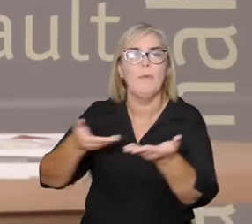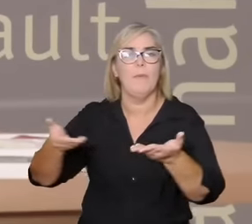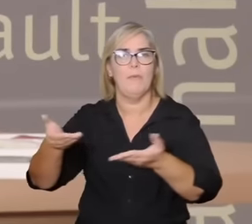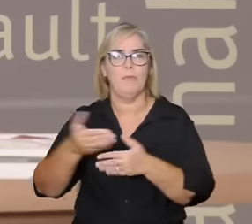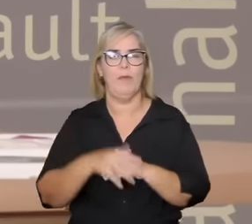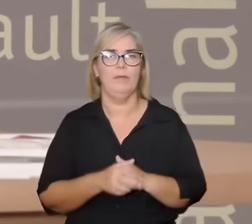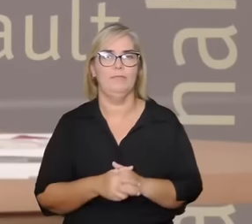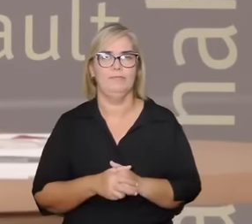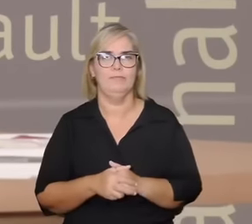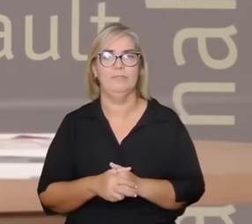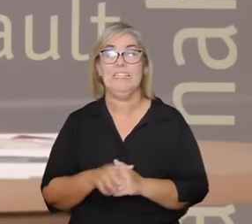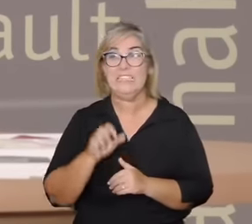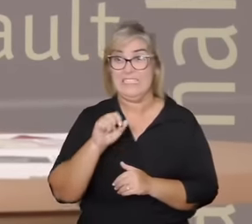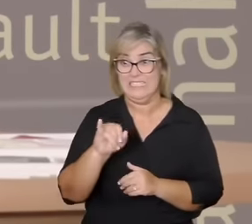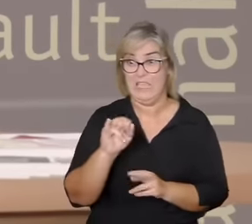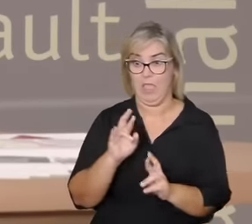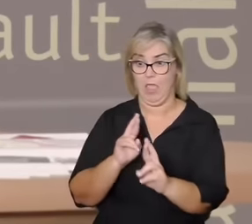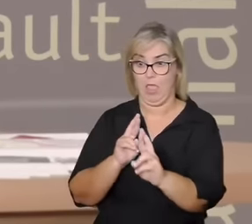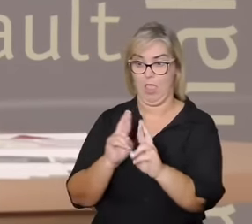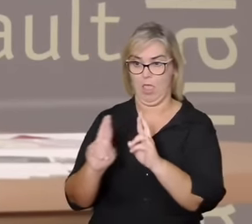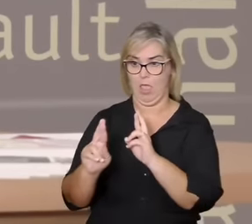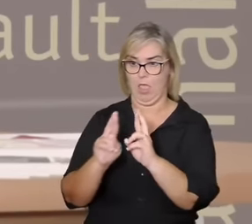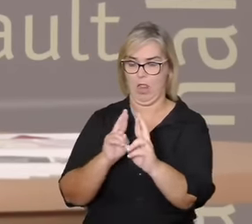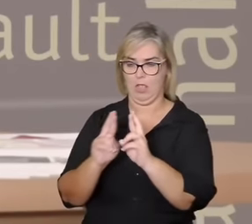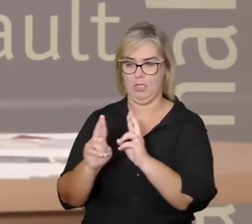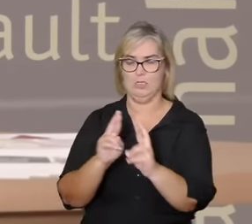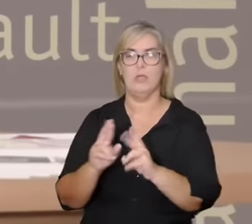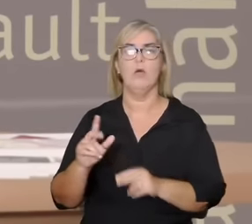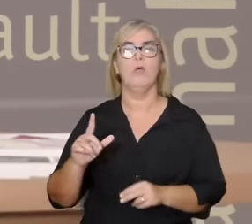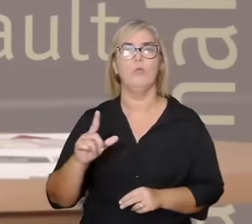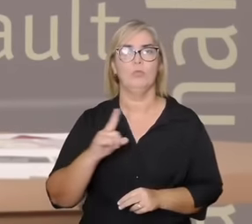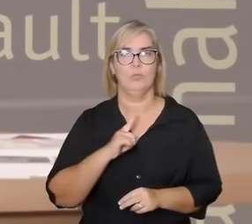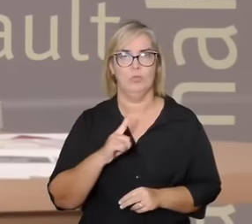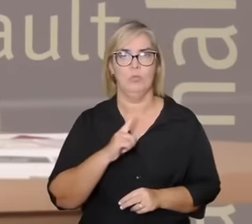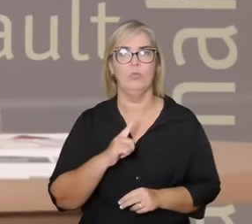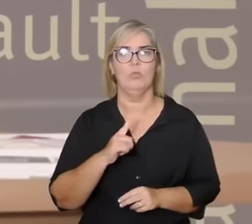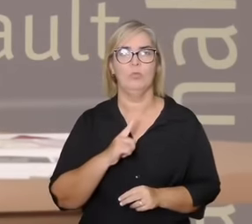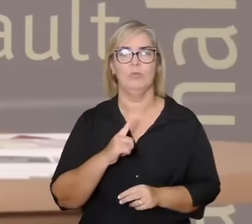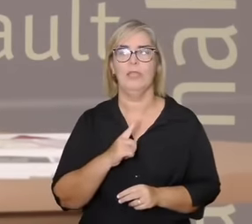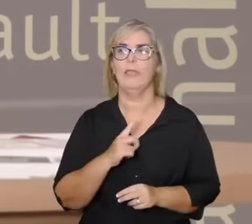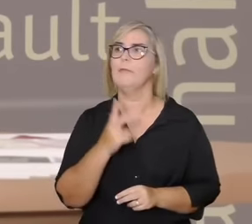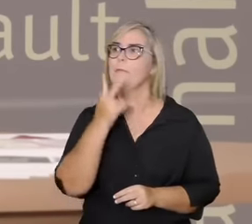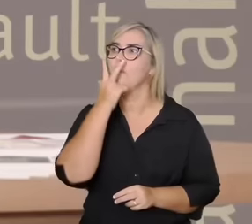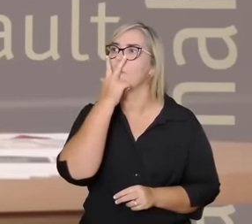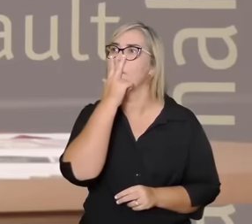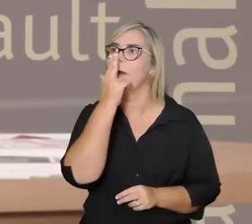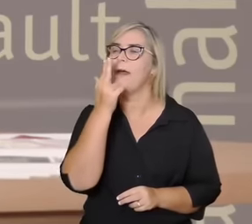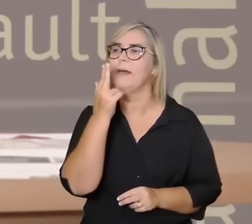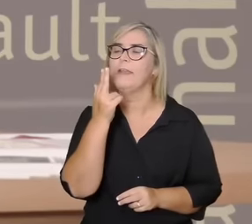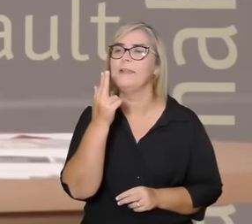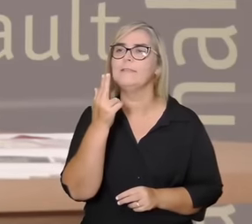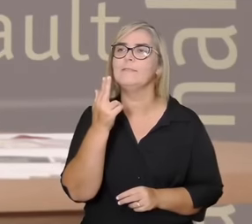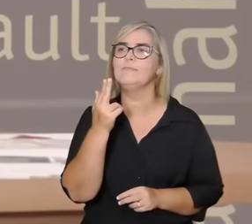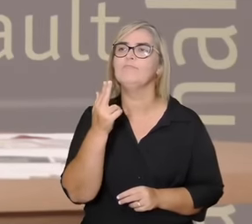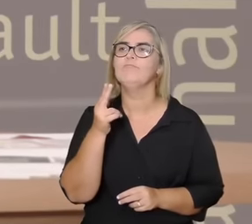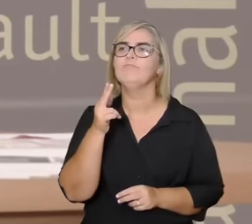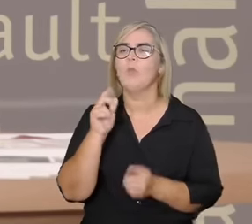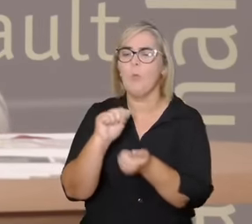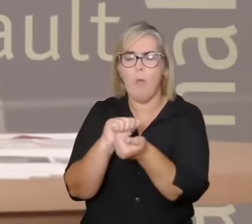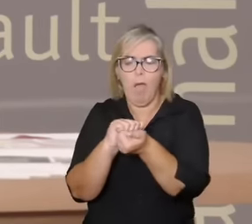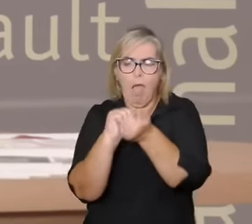satisfatória se a nossa coreografia ela puder fazer com que as pessoas estejam confortáveis